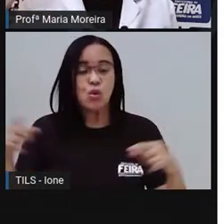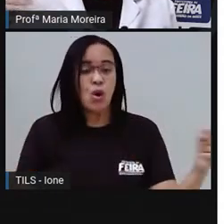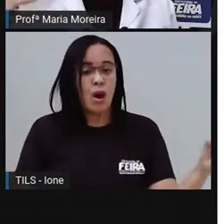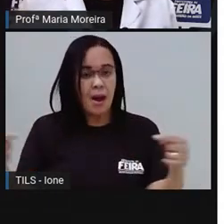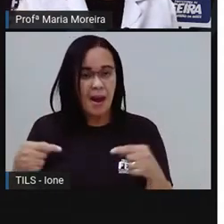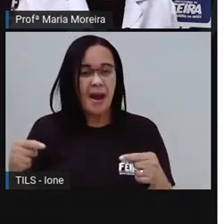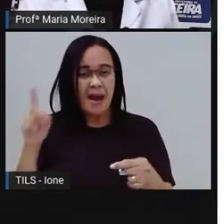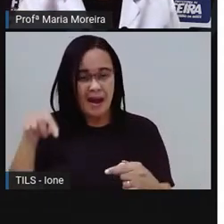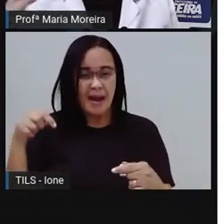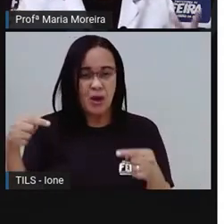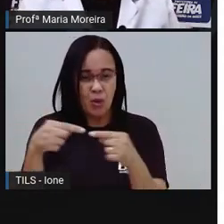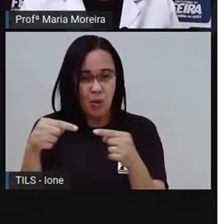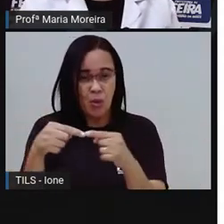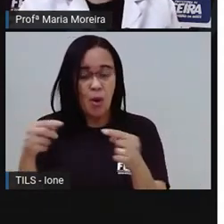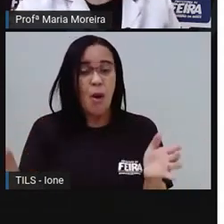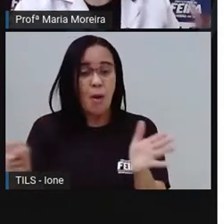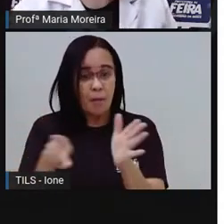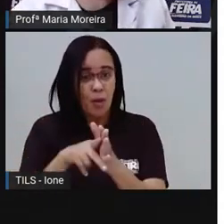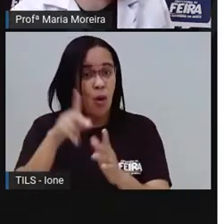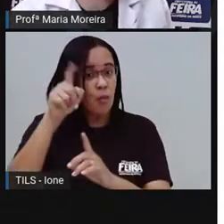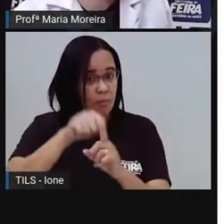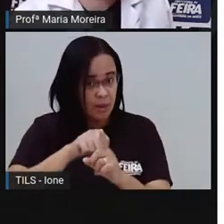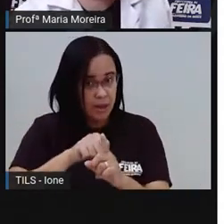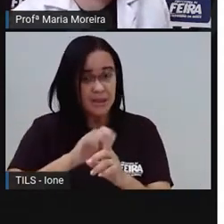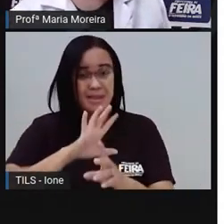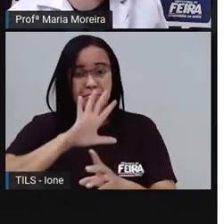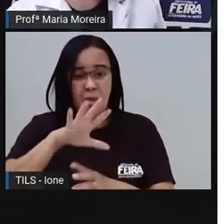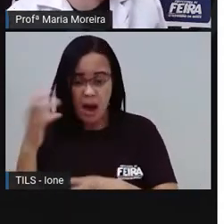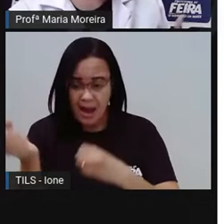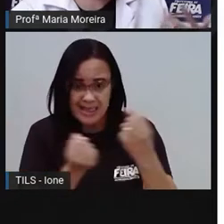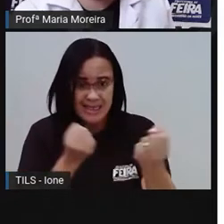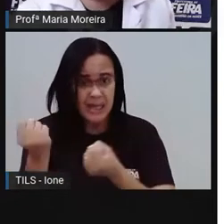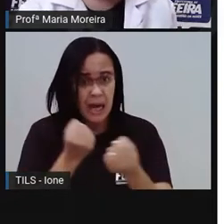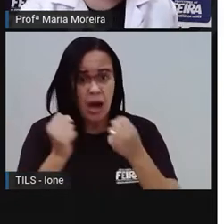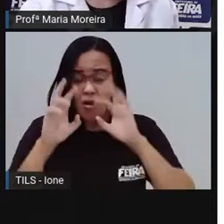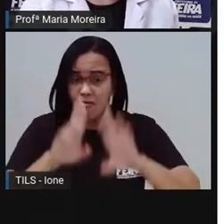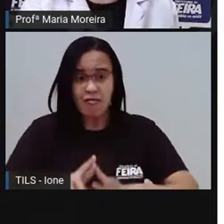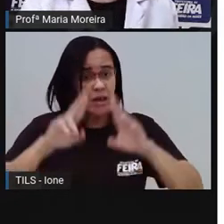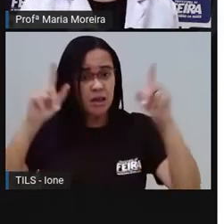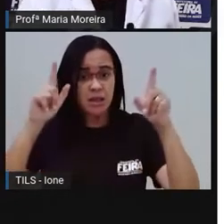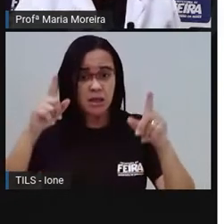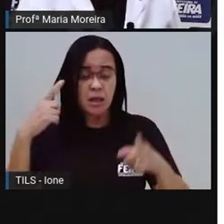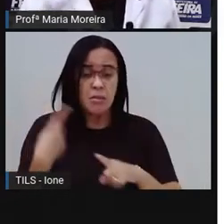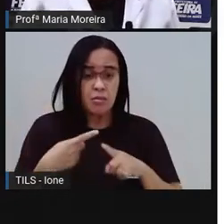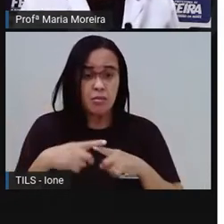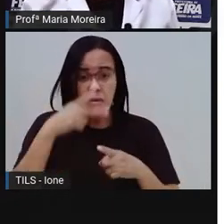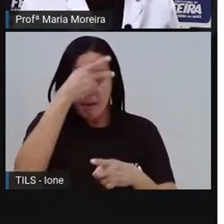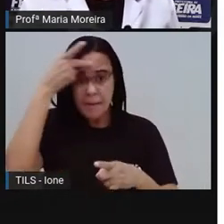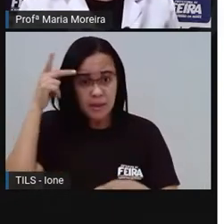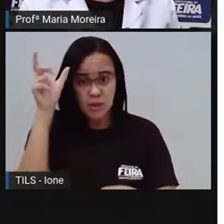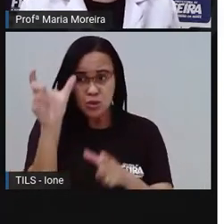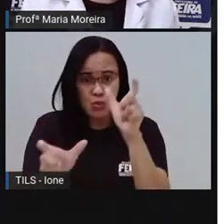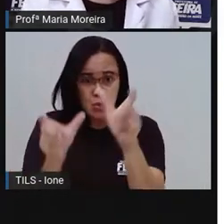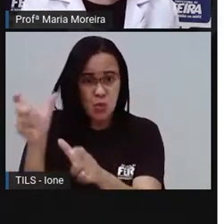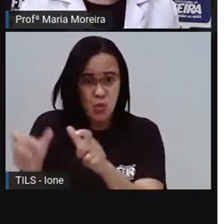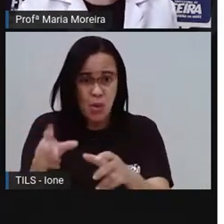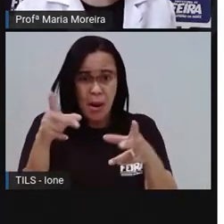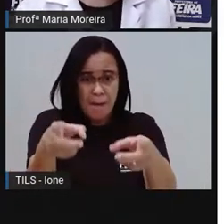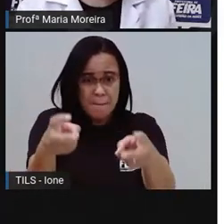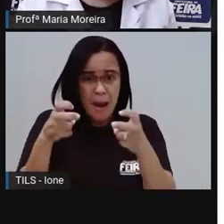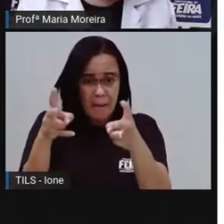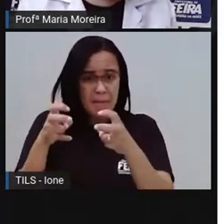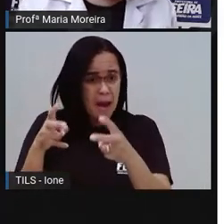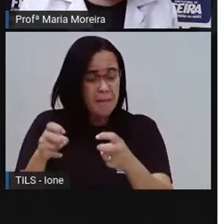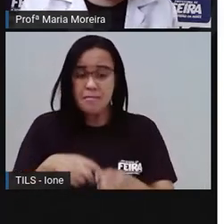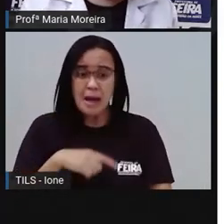meio que vai passando que despercebido. Ah, é um carro, é a fumaça do carro, né? E aí acaba que passa despercebido, a